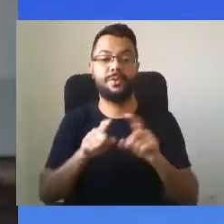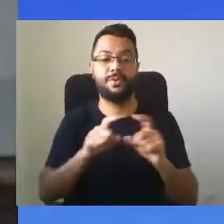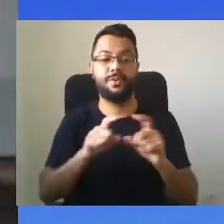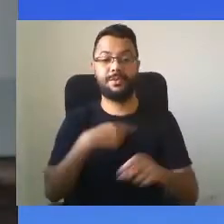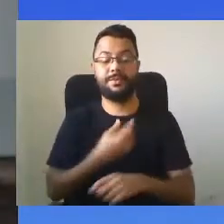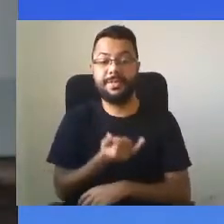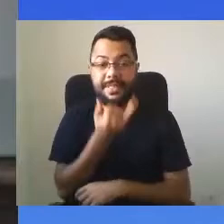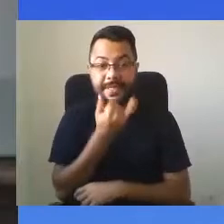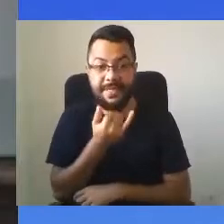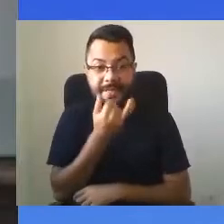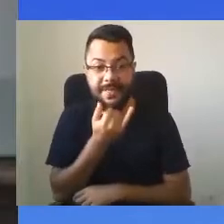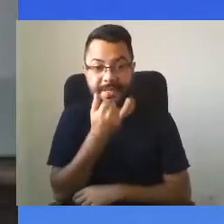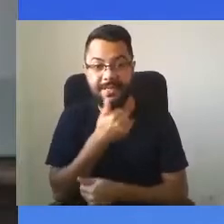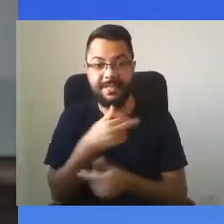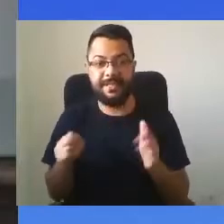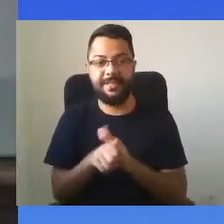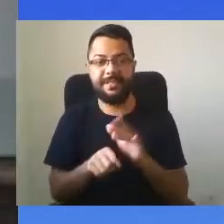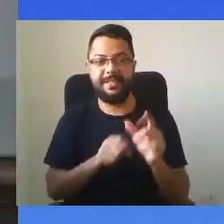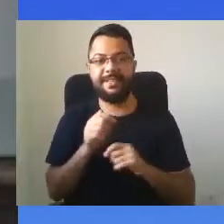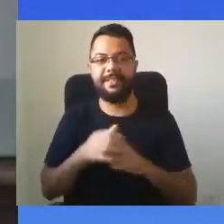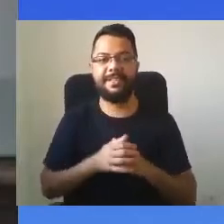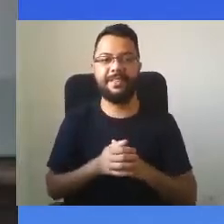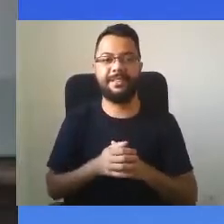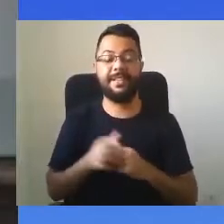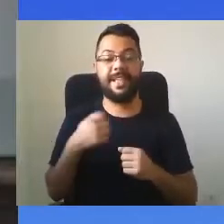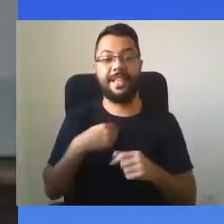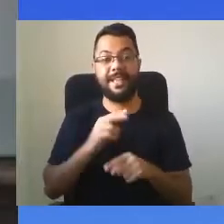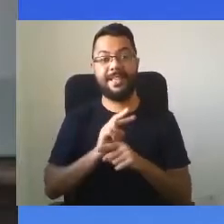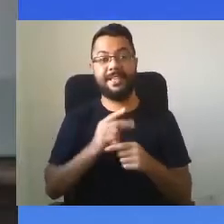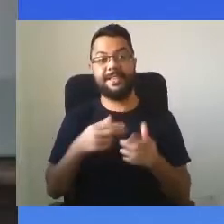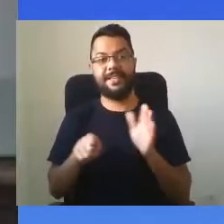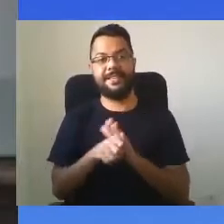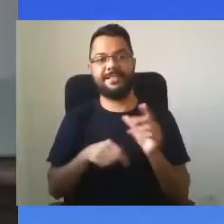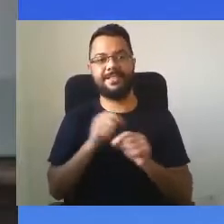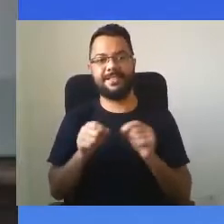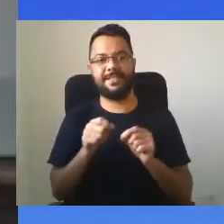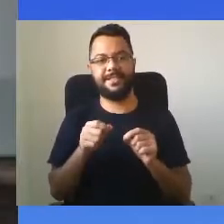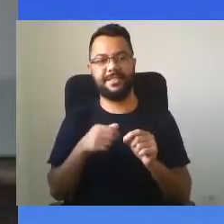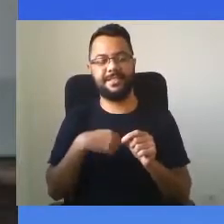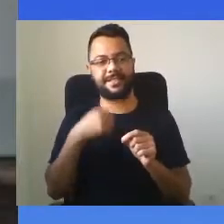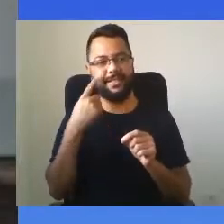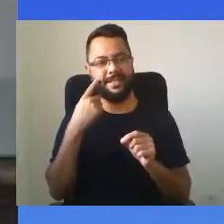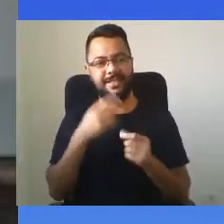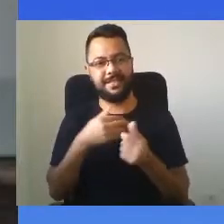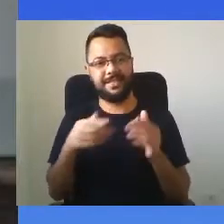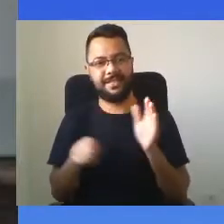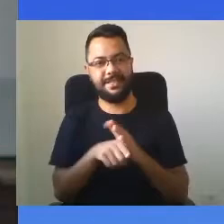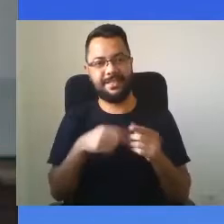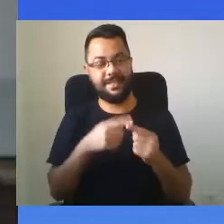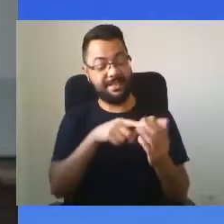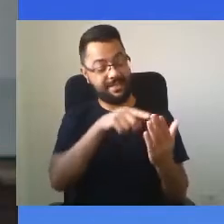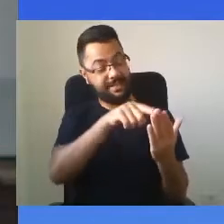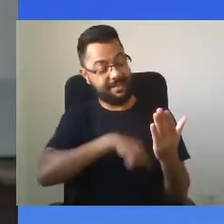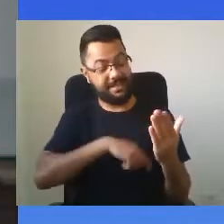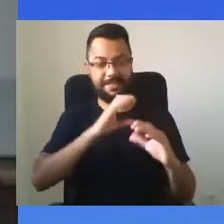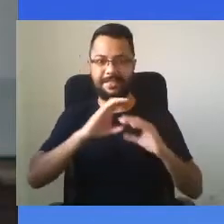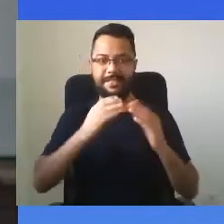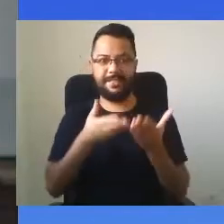esse descuido, porque me enrolhei com todas as comunicações aqui. E queria